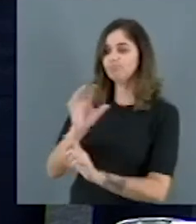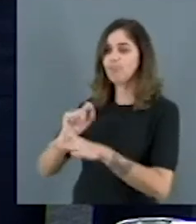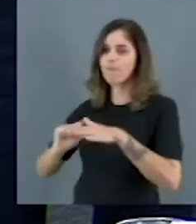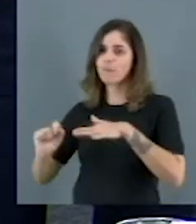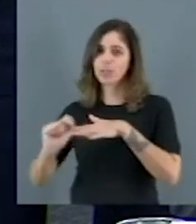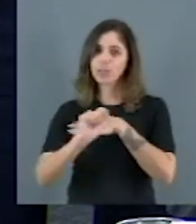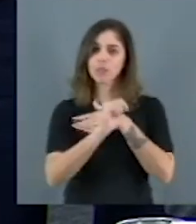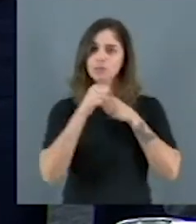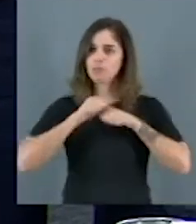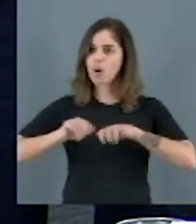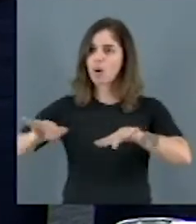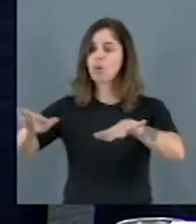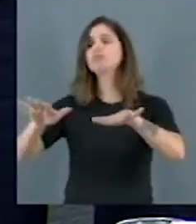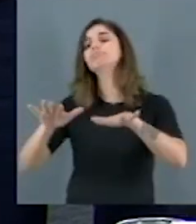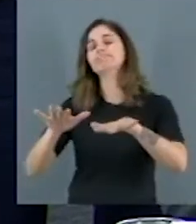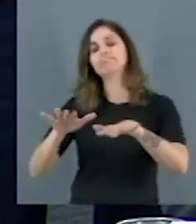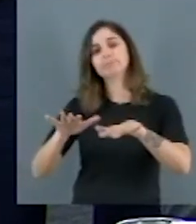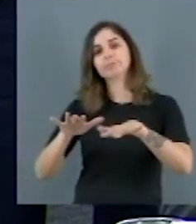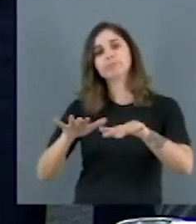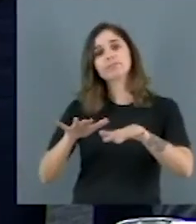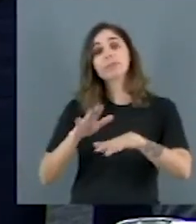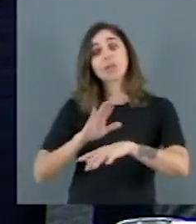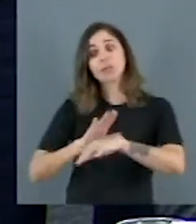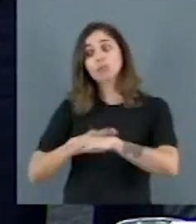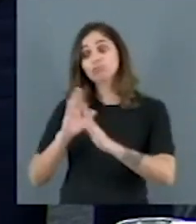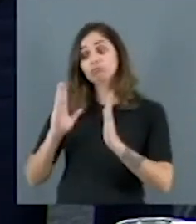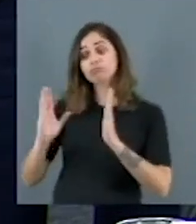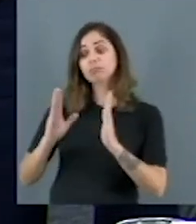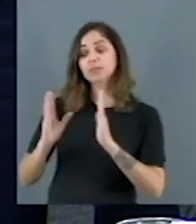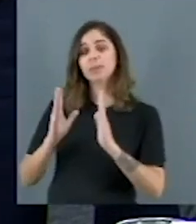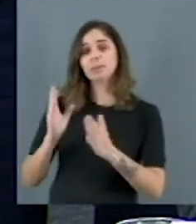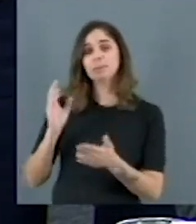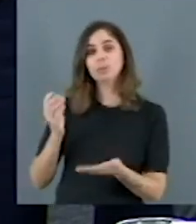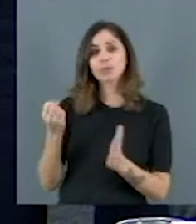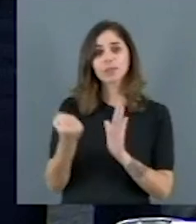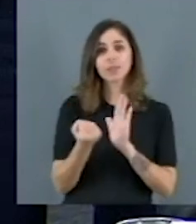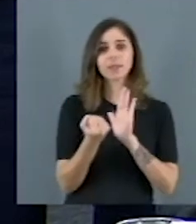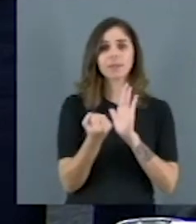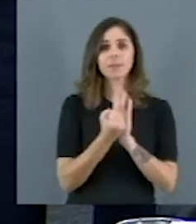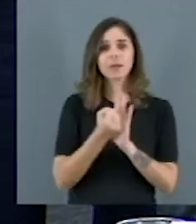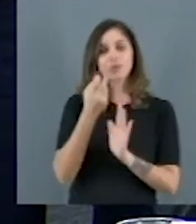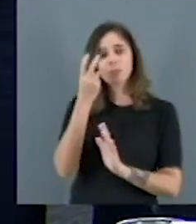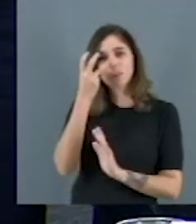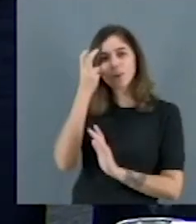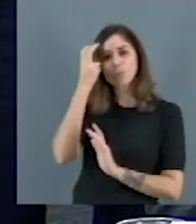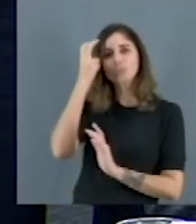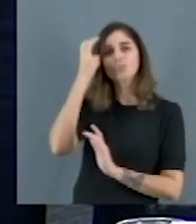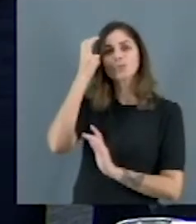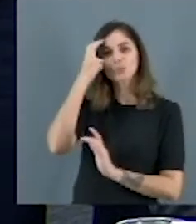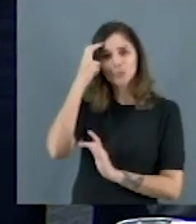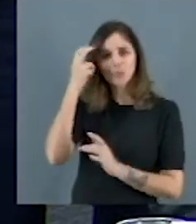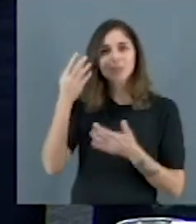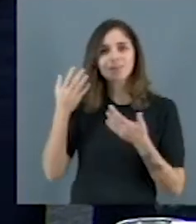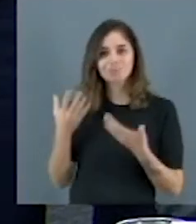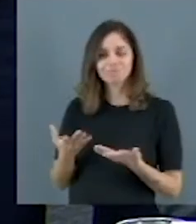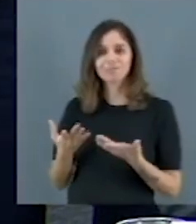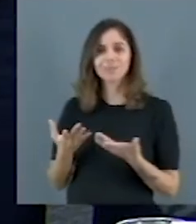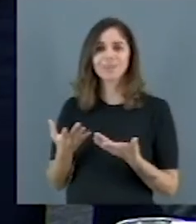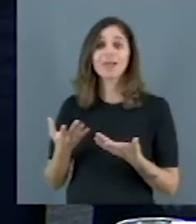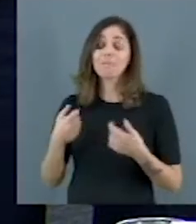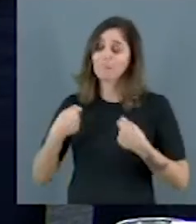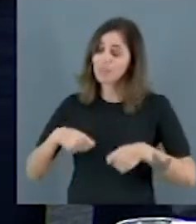e tempo que marca uma cultura punitivista. Portanto, para enfrentarmos o tema da